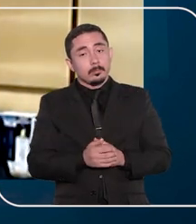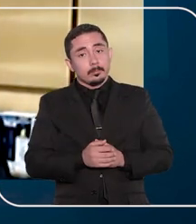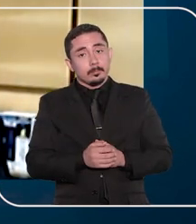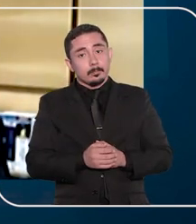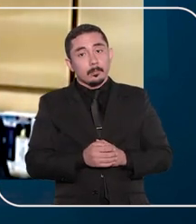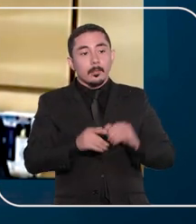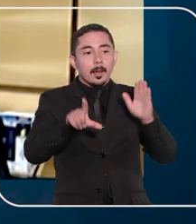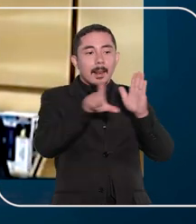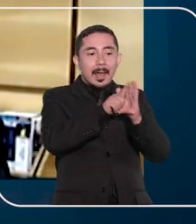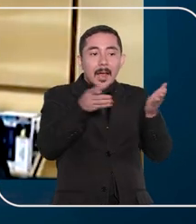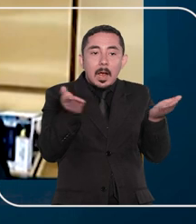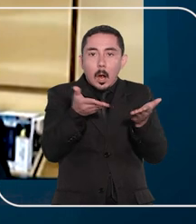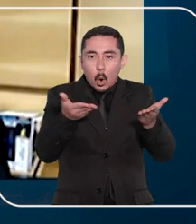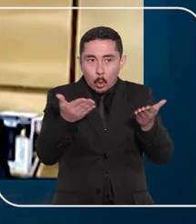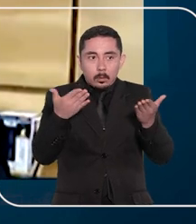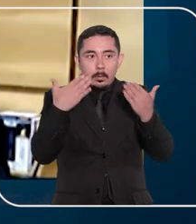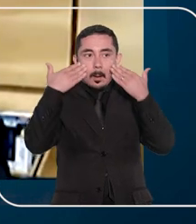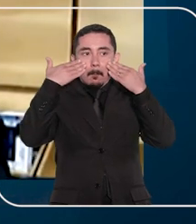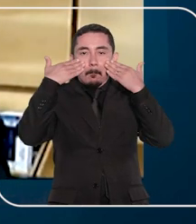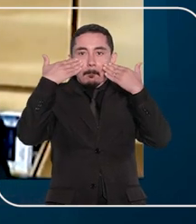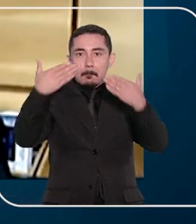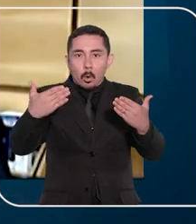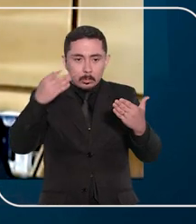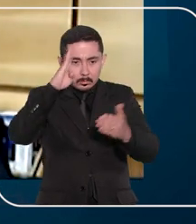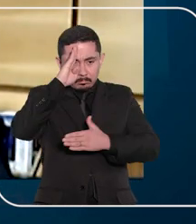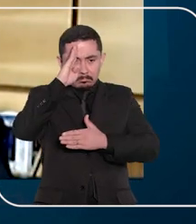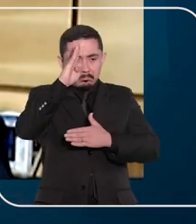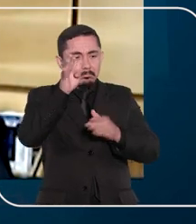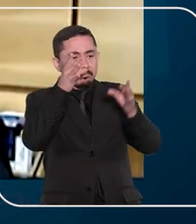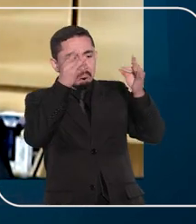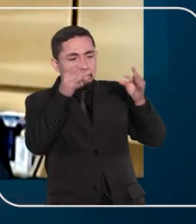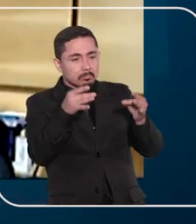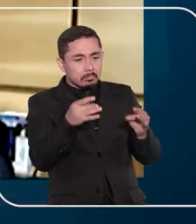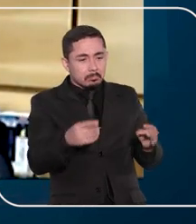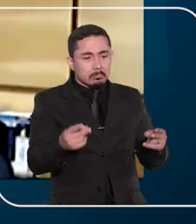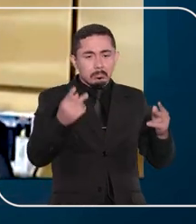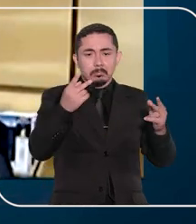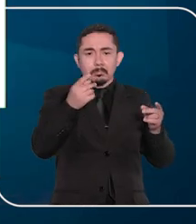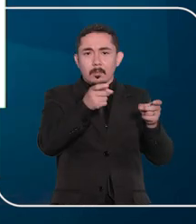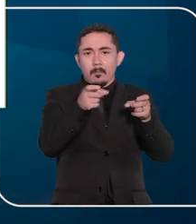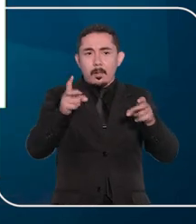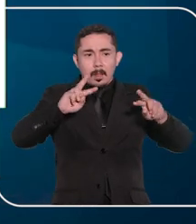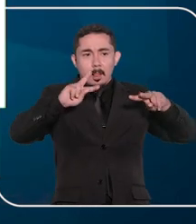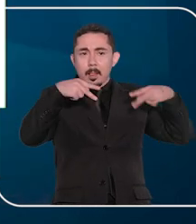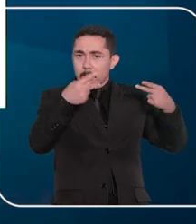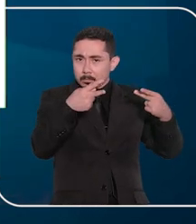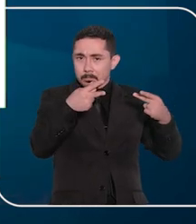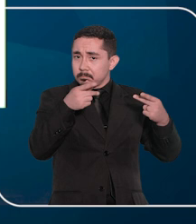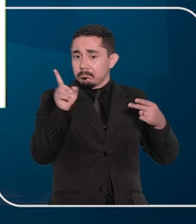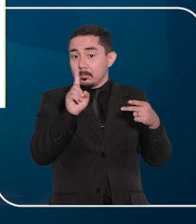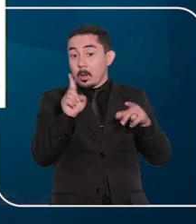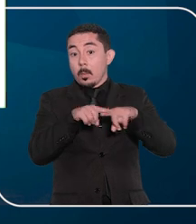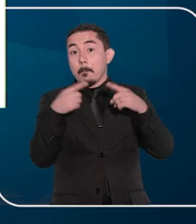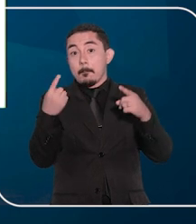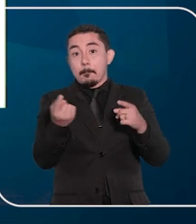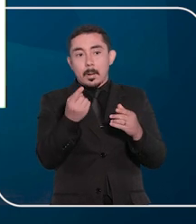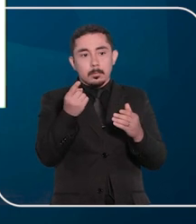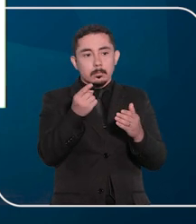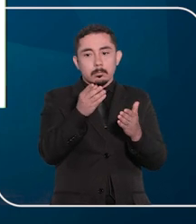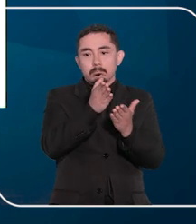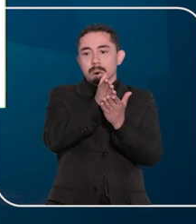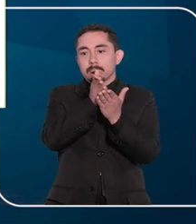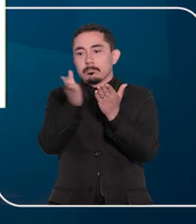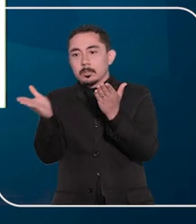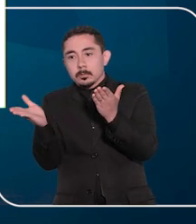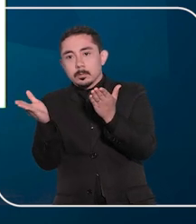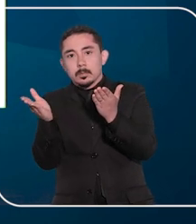a ministra, apesar de a legislação atual não prever especificamente o mercado de links patrocinados, direcionar o consumidor para